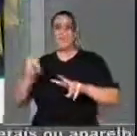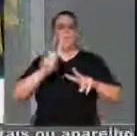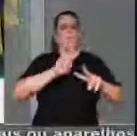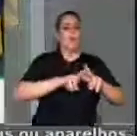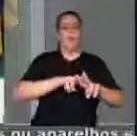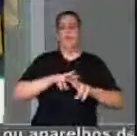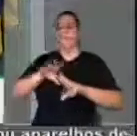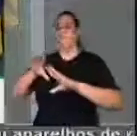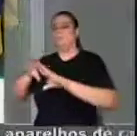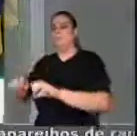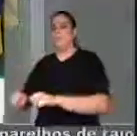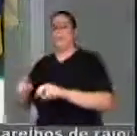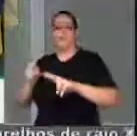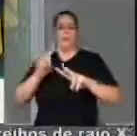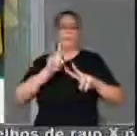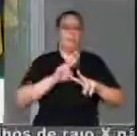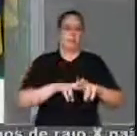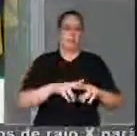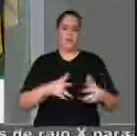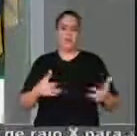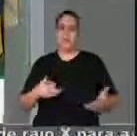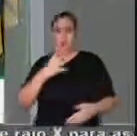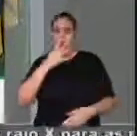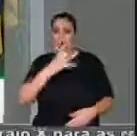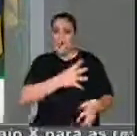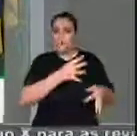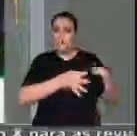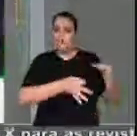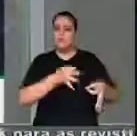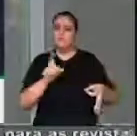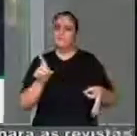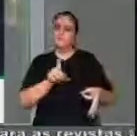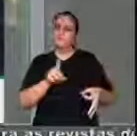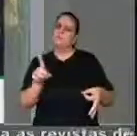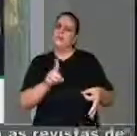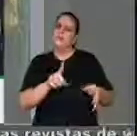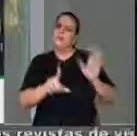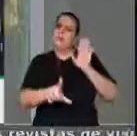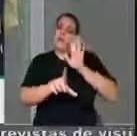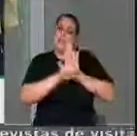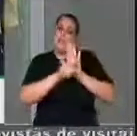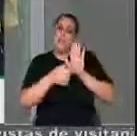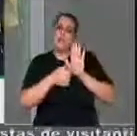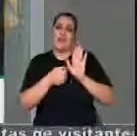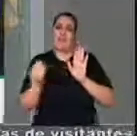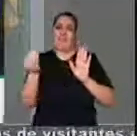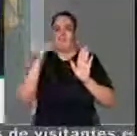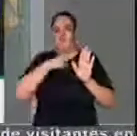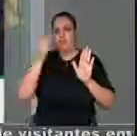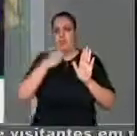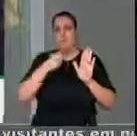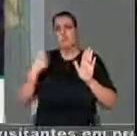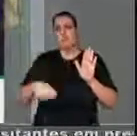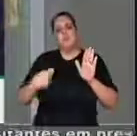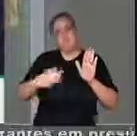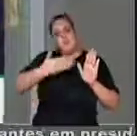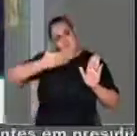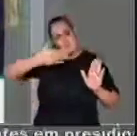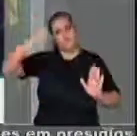não. A culpa é da legislação, é do ordenamento jurídico do país, que precisa ser melhor